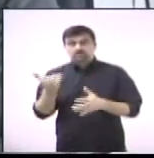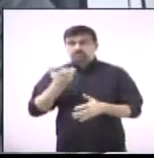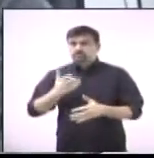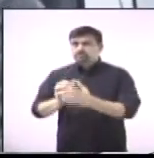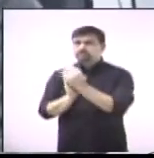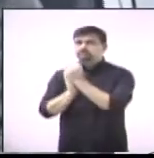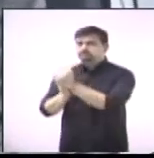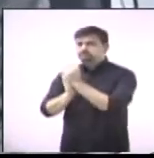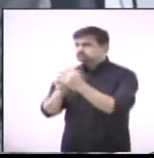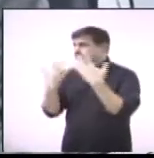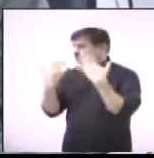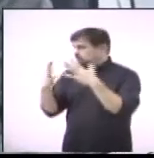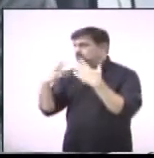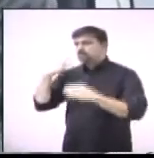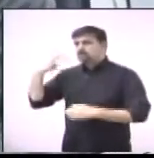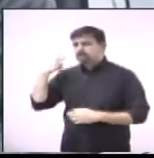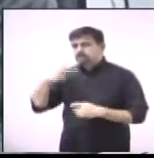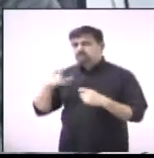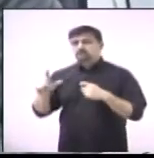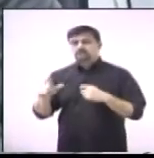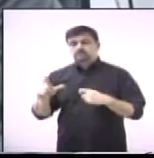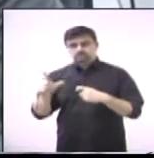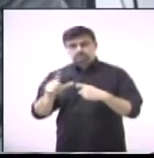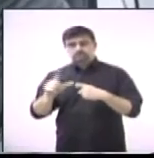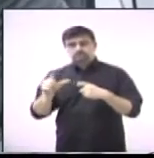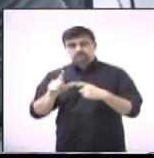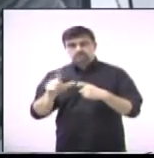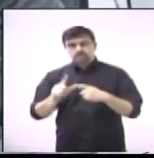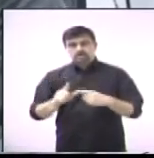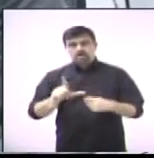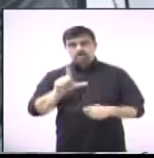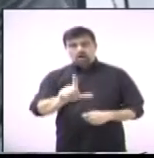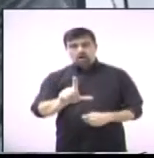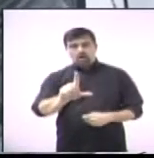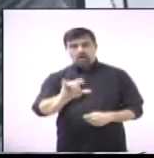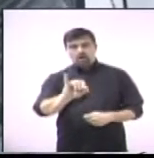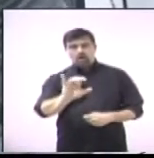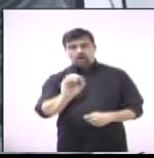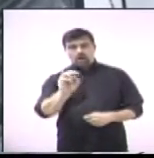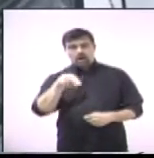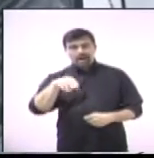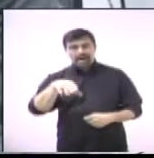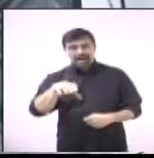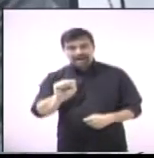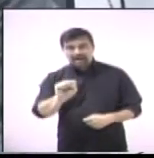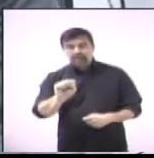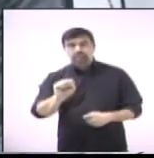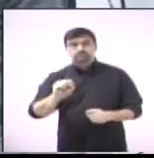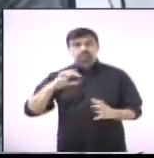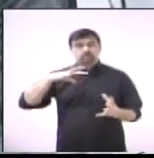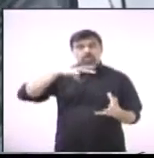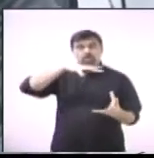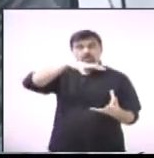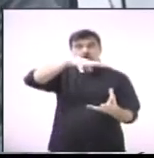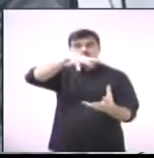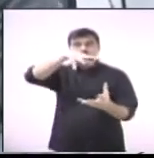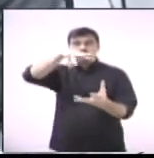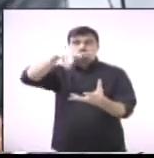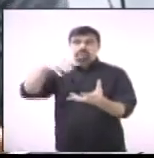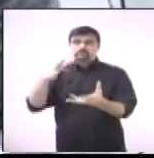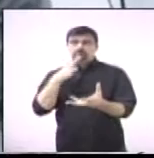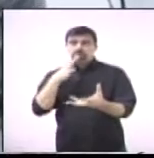parabenizar o Dr. Gustavo Iatecola. O Lions Club é internacionalmente conhecido como